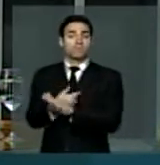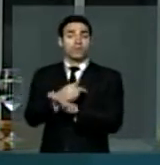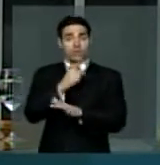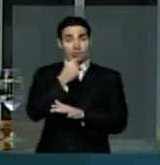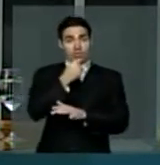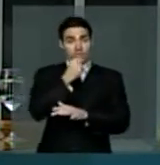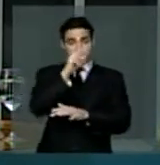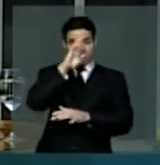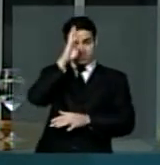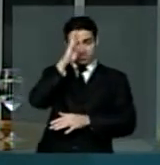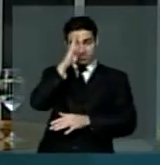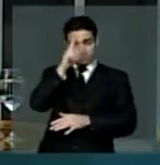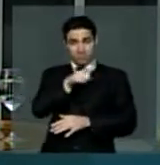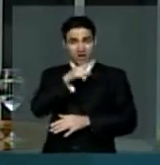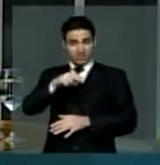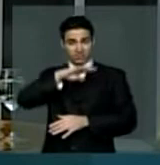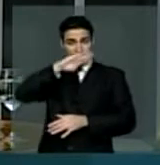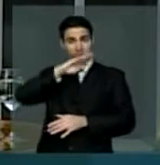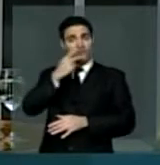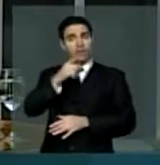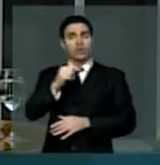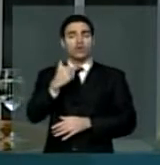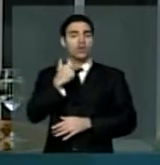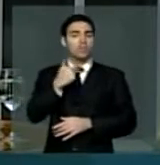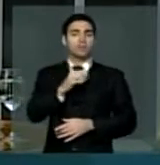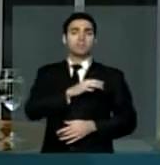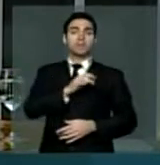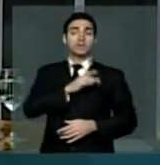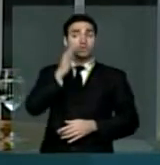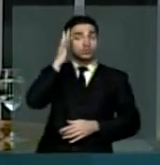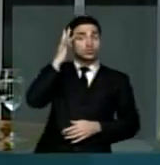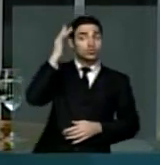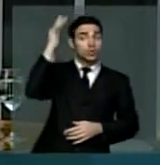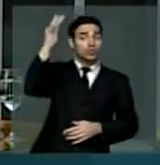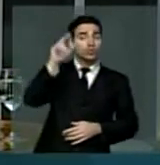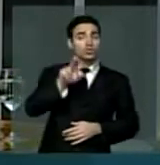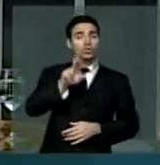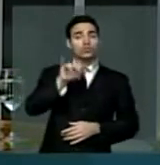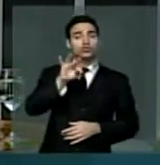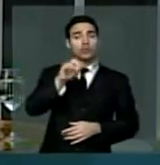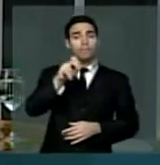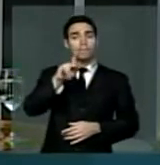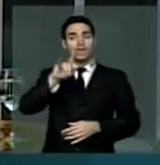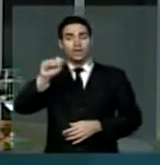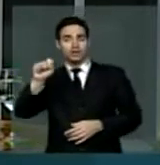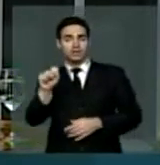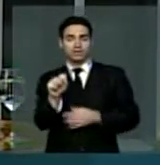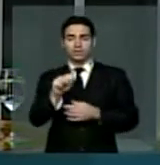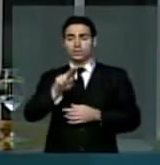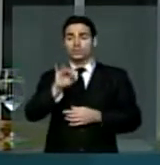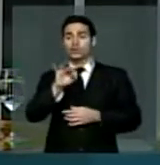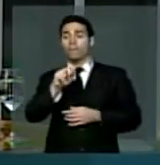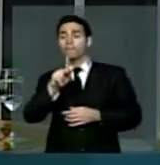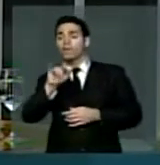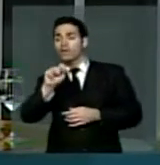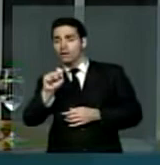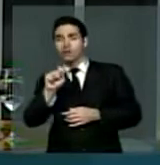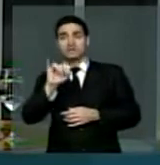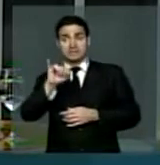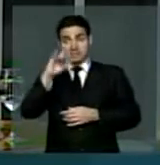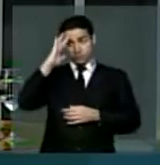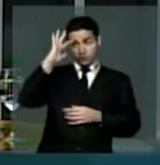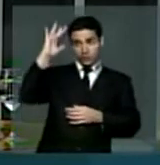preciso nunca ter medo da utopia. A utopia partilhada é o esteu da